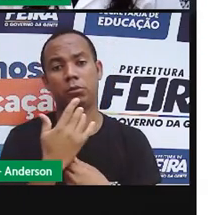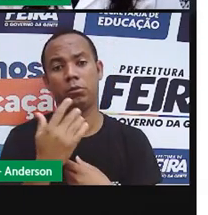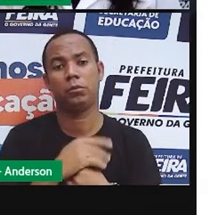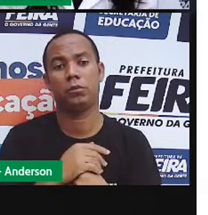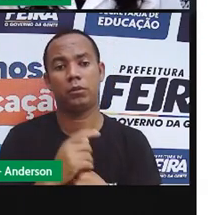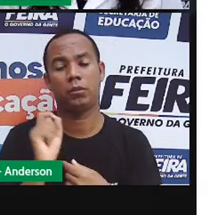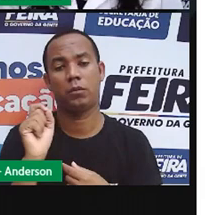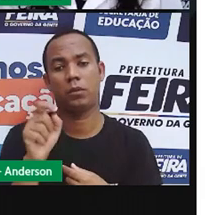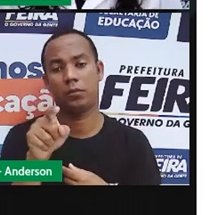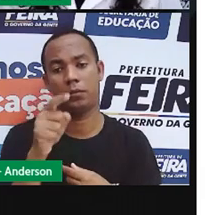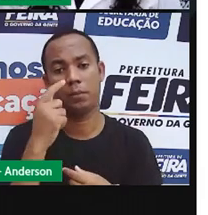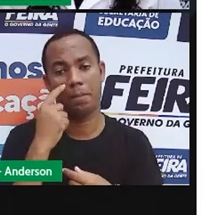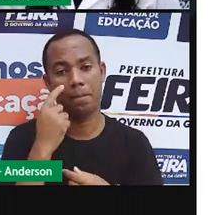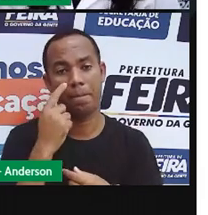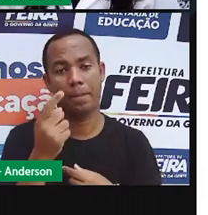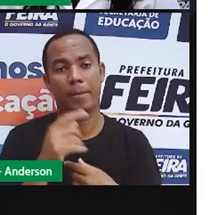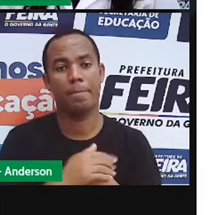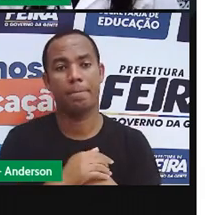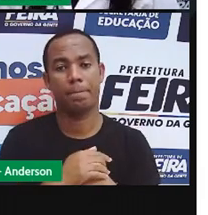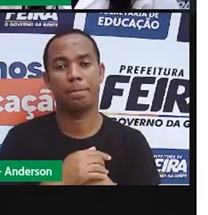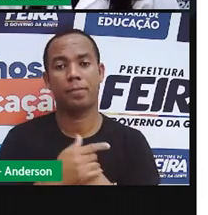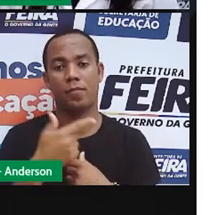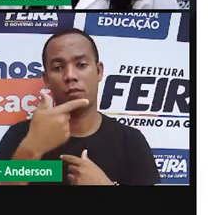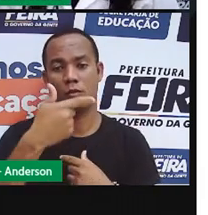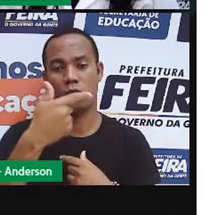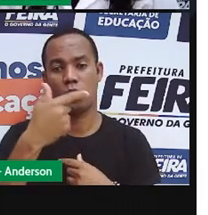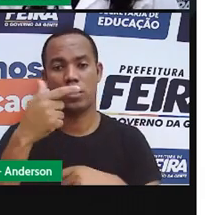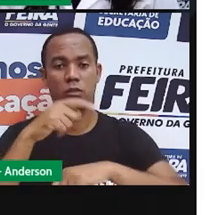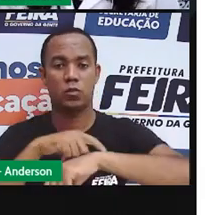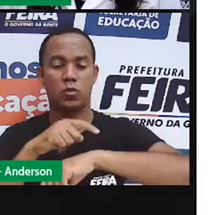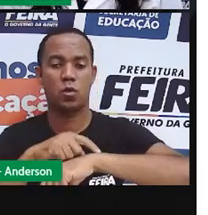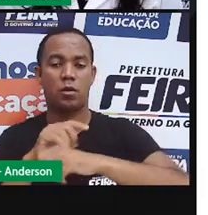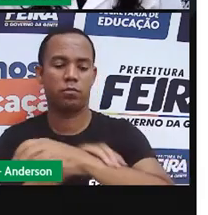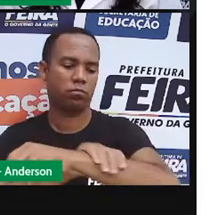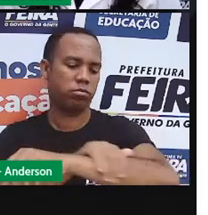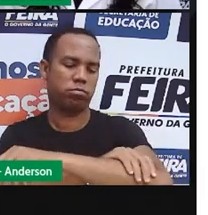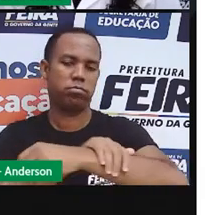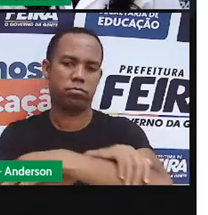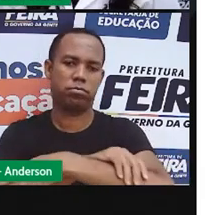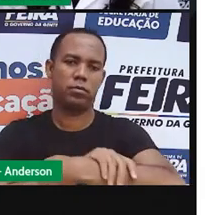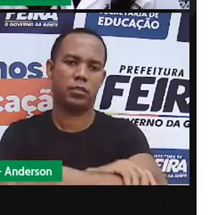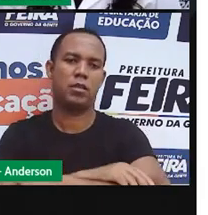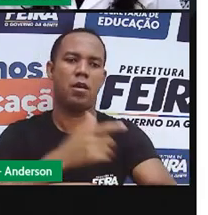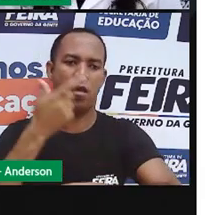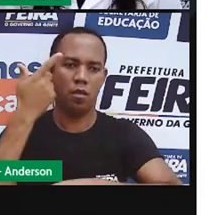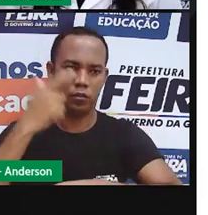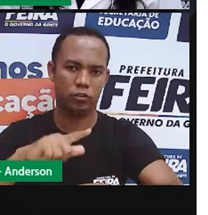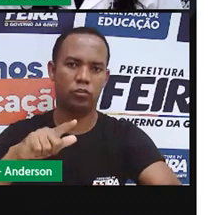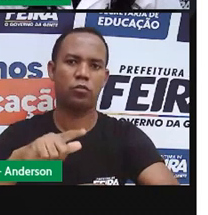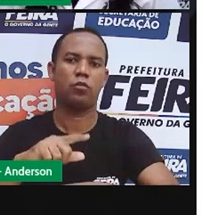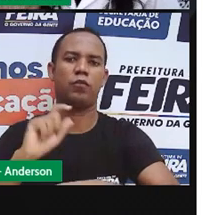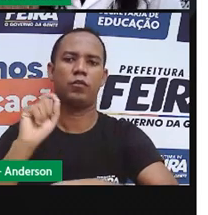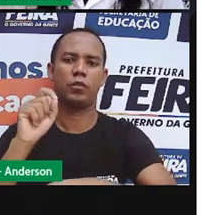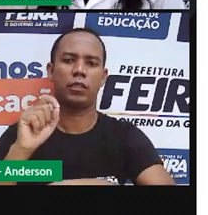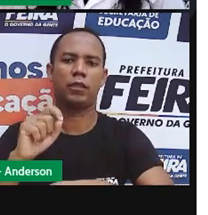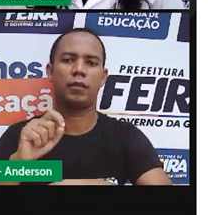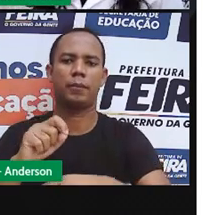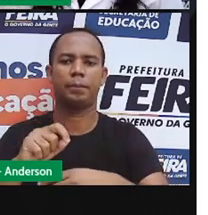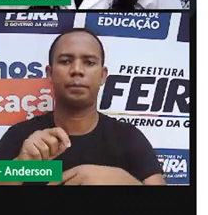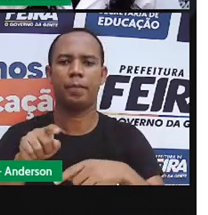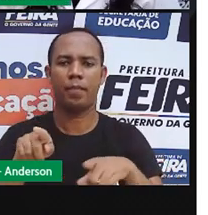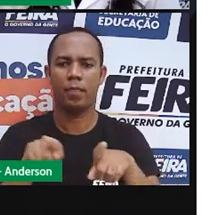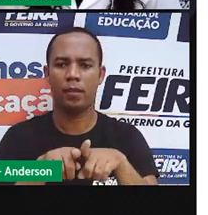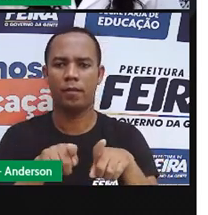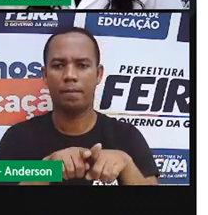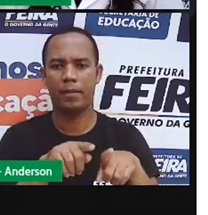Precisamos passar o protetor solar a cada duas horas, principalmente quando a gente está em um lugar que tem água. As